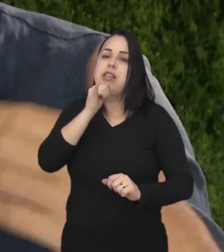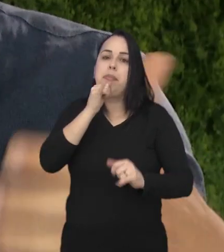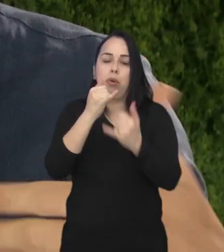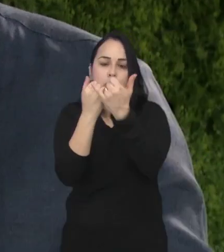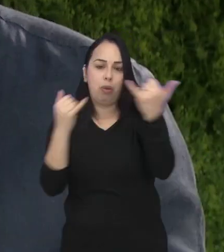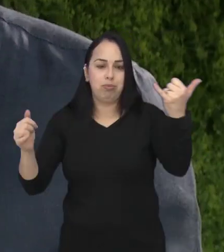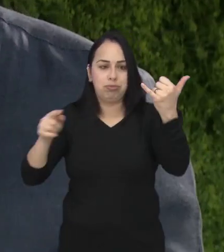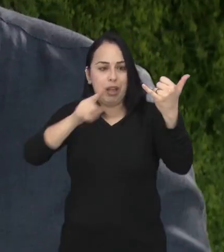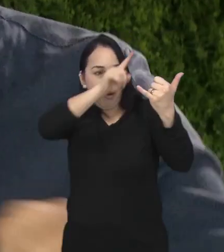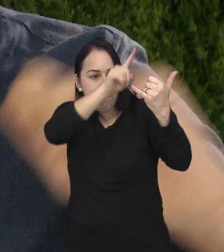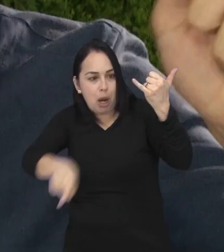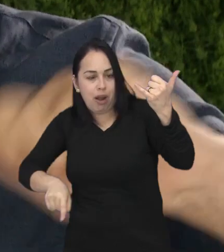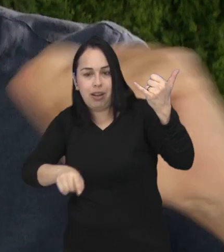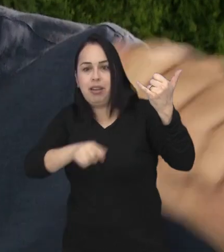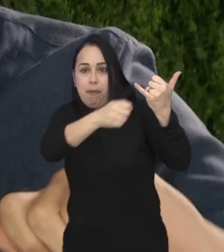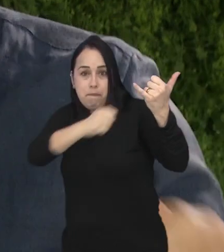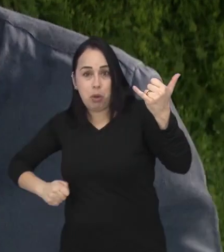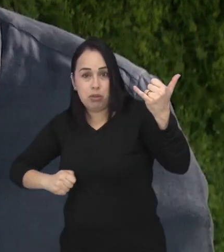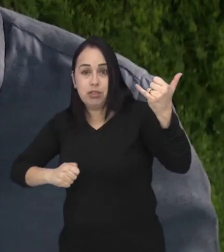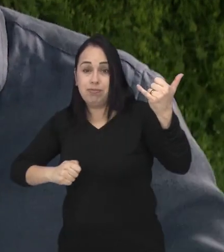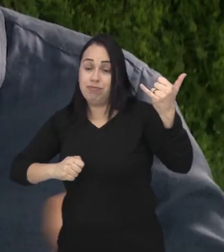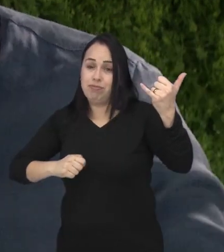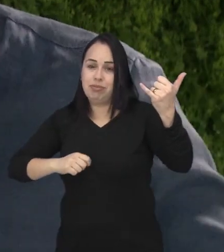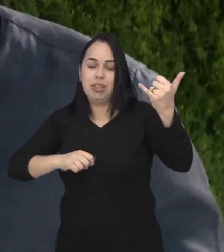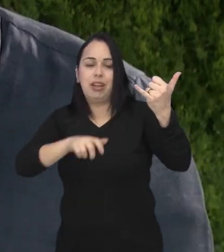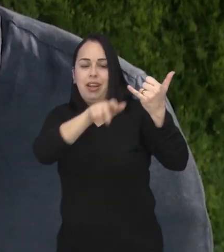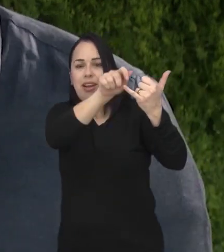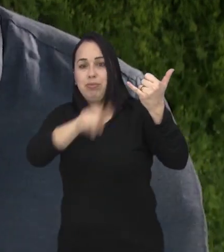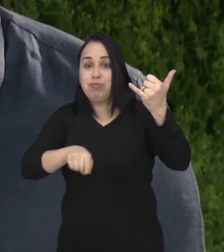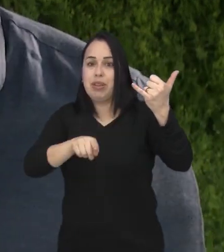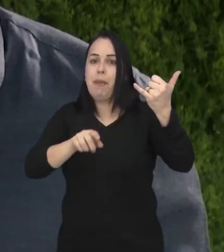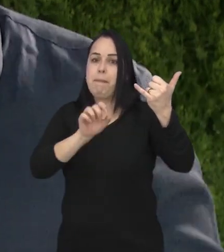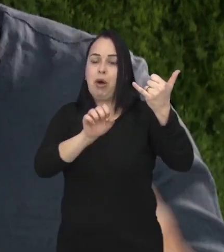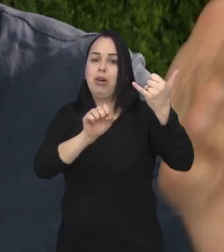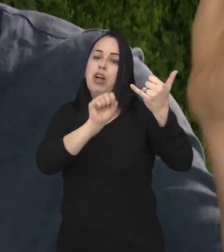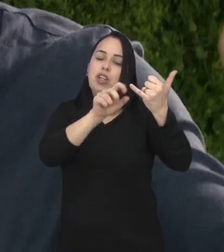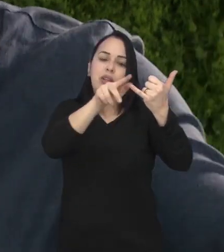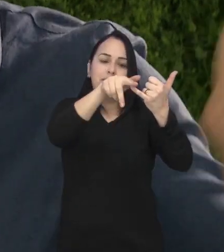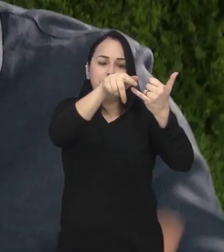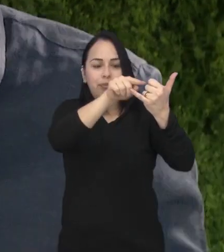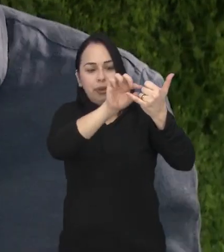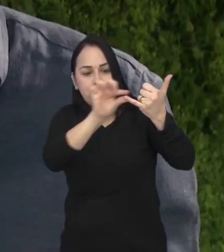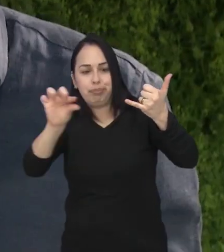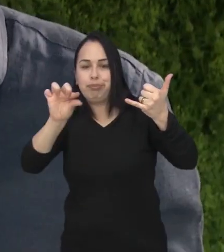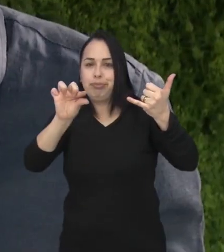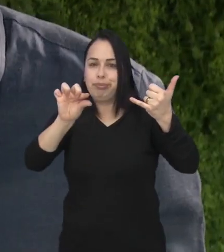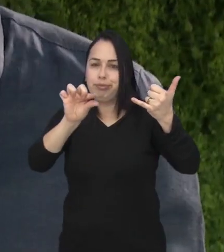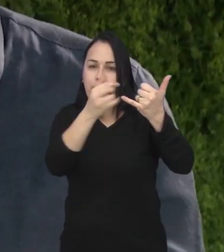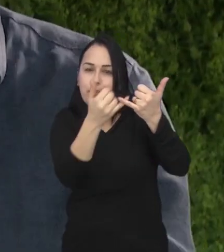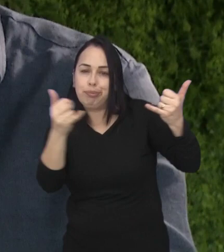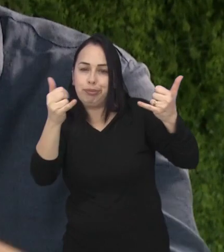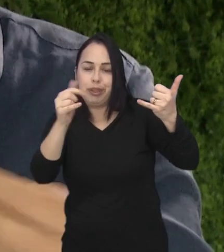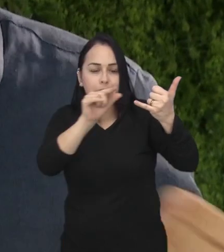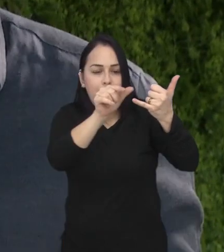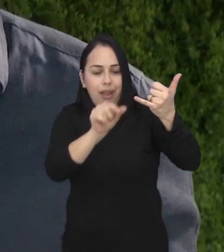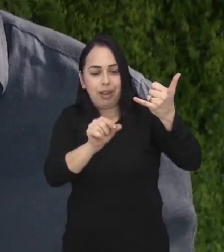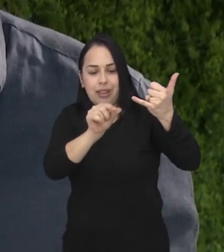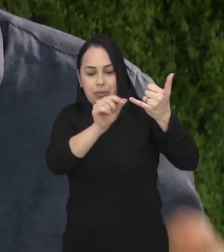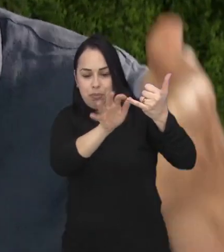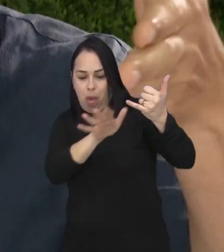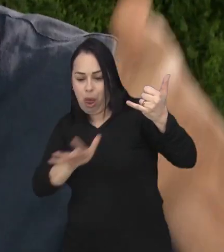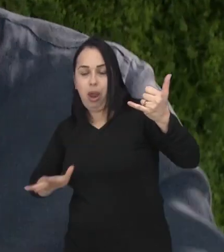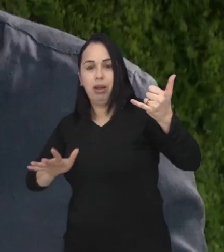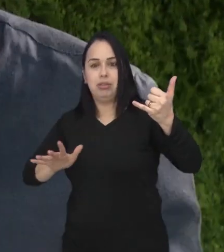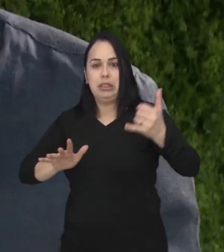Então, quando ela enrosca em algum fio, a criança fica puxando aquela linha para poder tentar tirar a pipa, onde pode descascar a parte que é encapada do